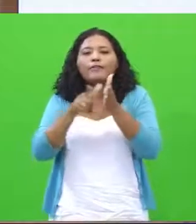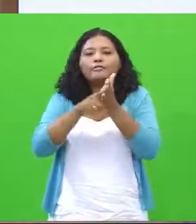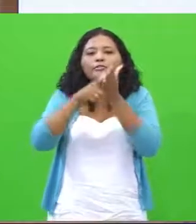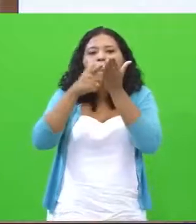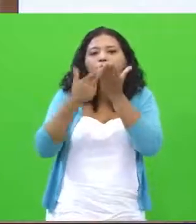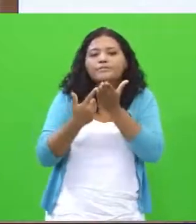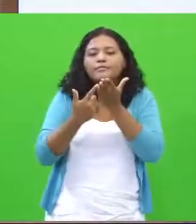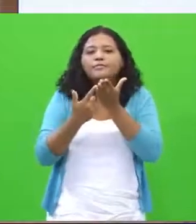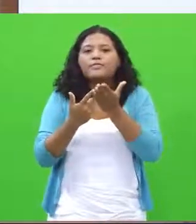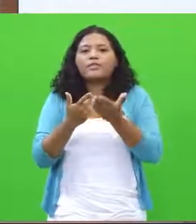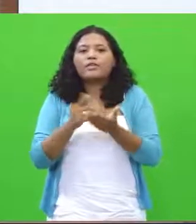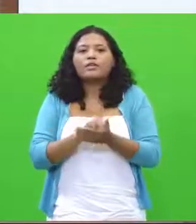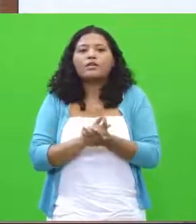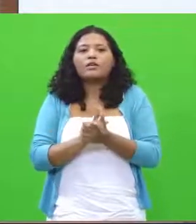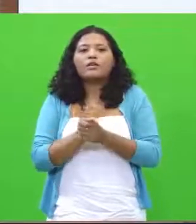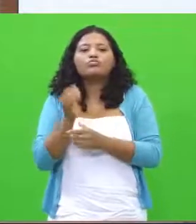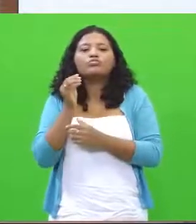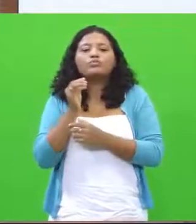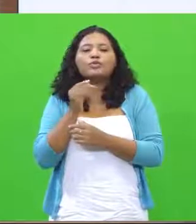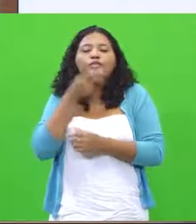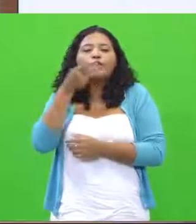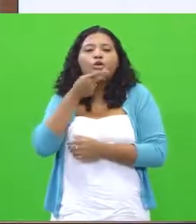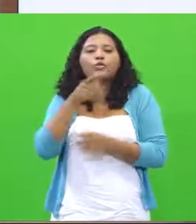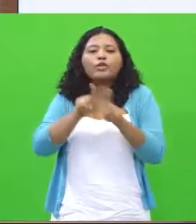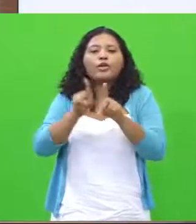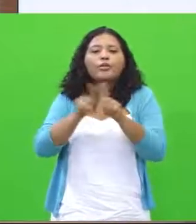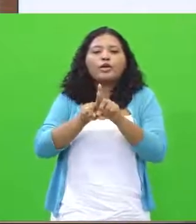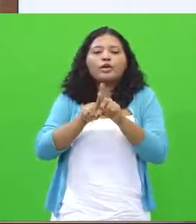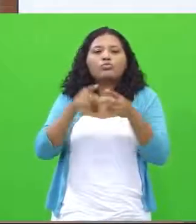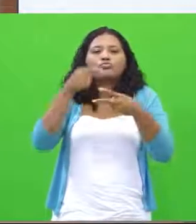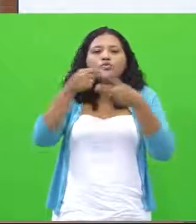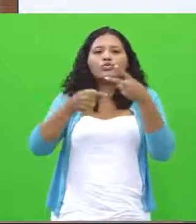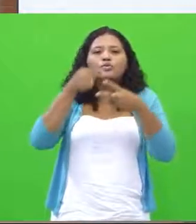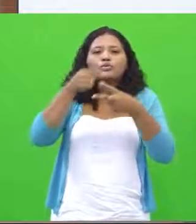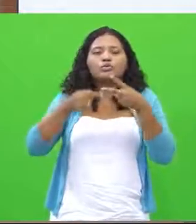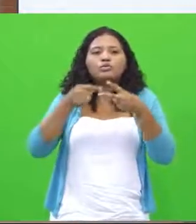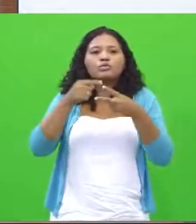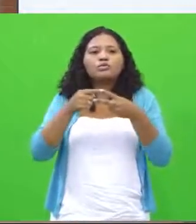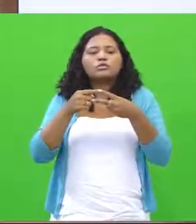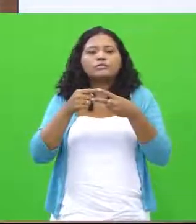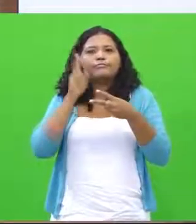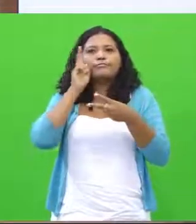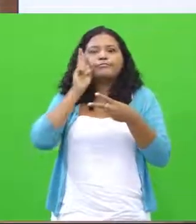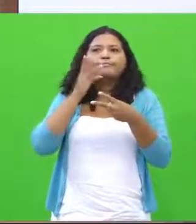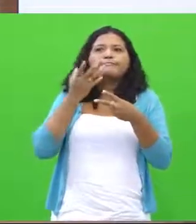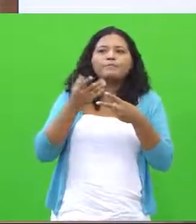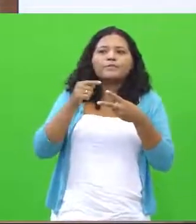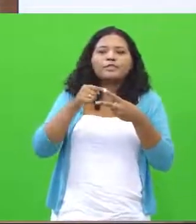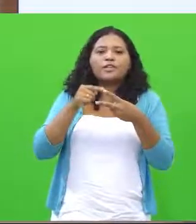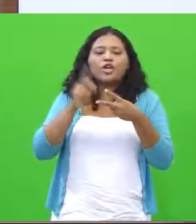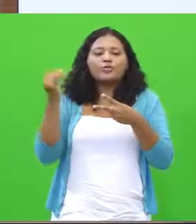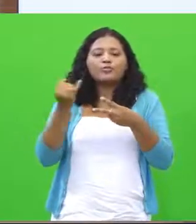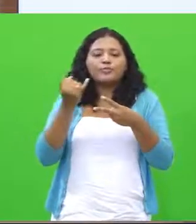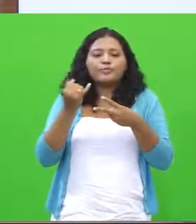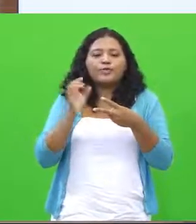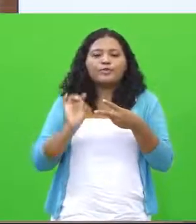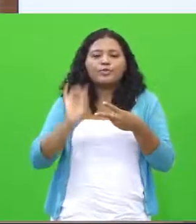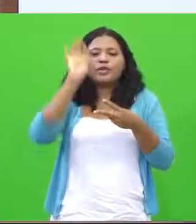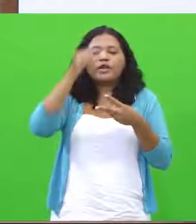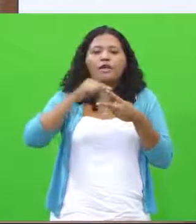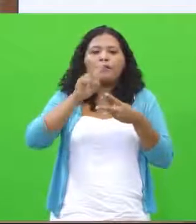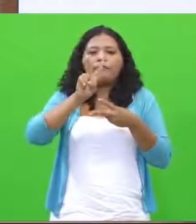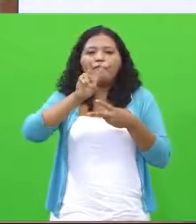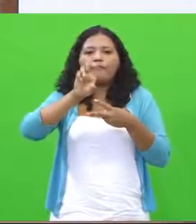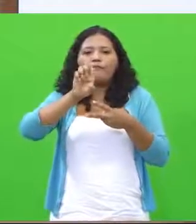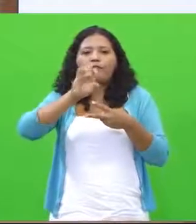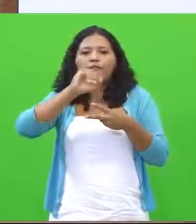ele colocou ele colocou duas em especial para a gente foi Carol a Veja e qual foi a